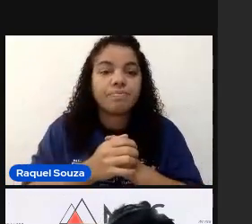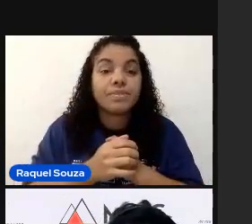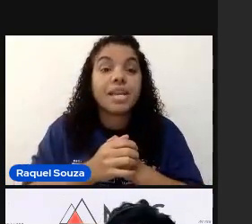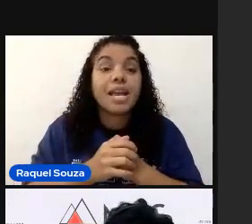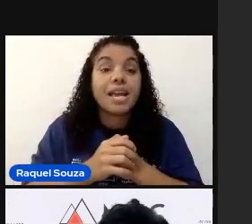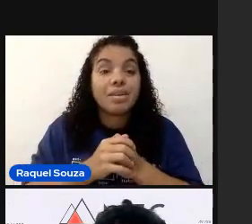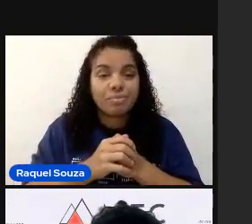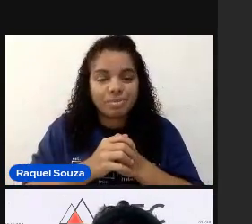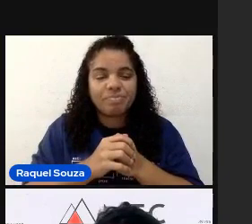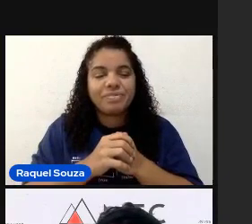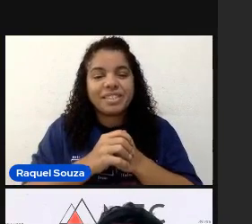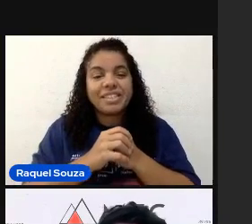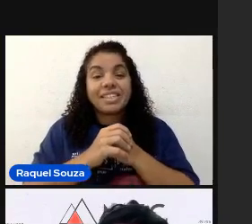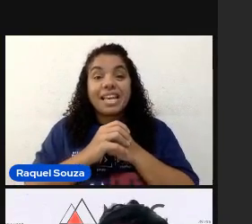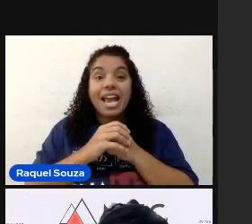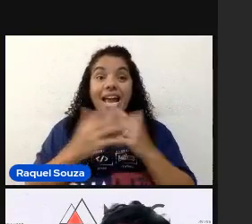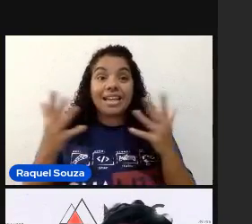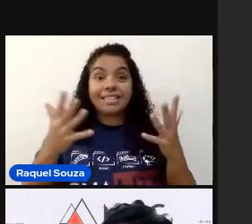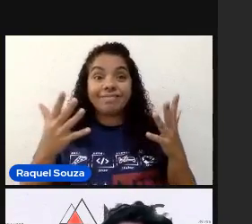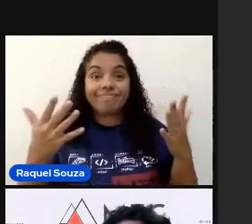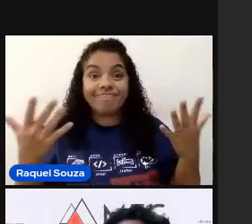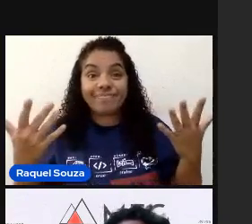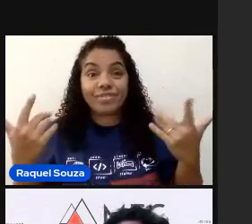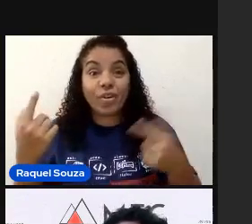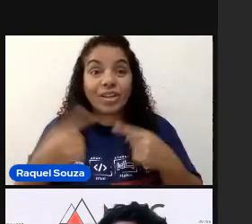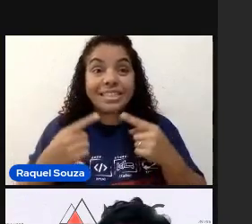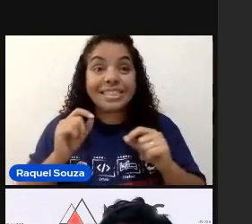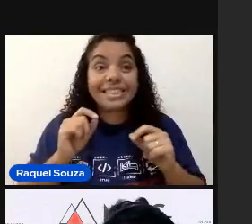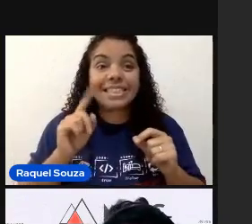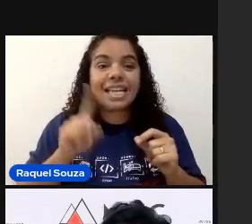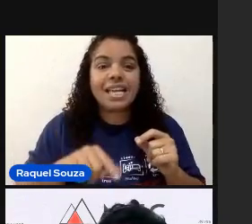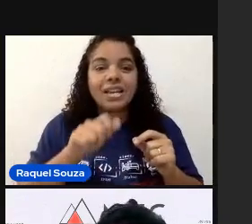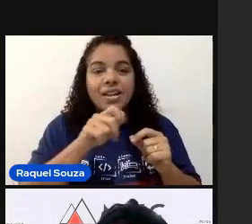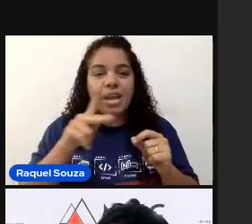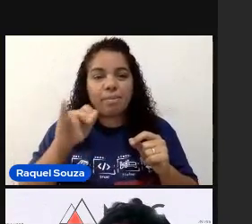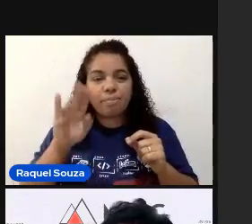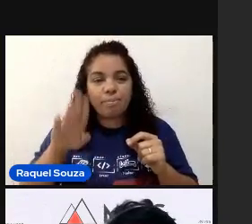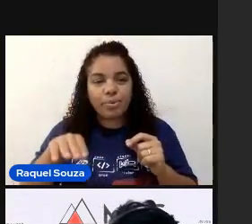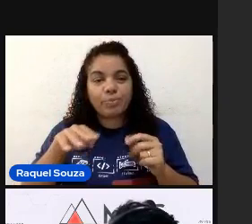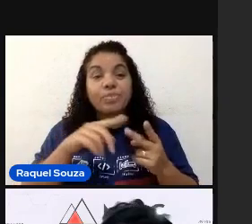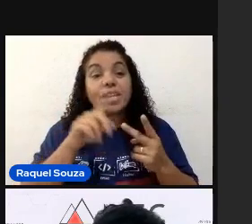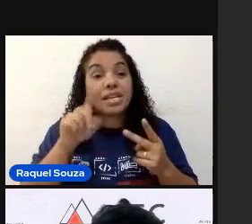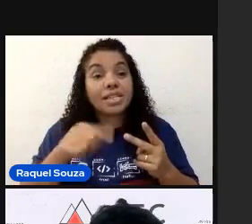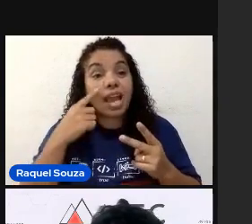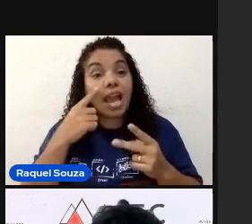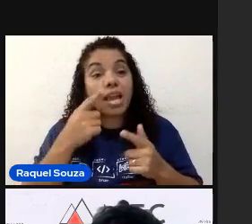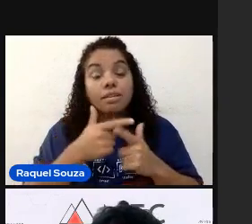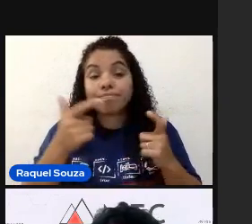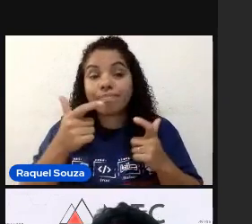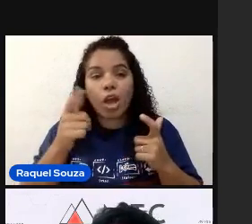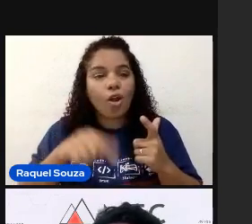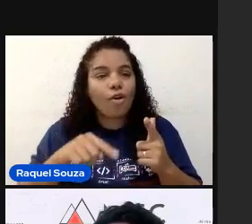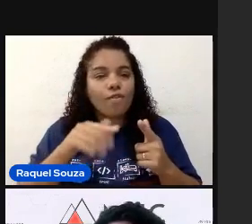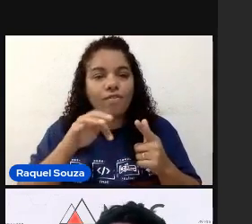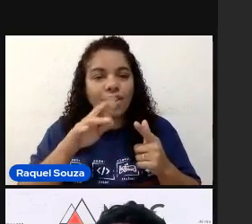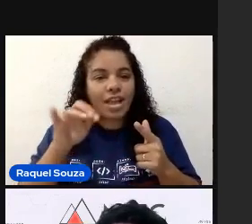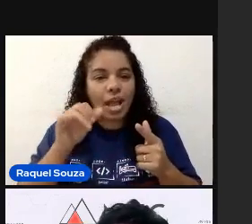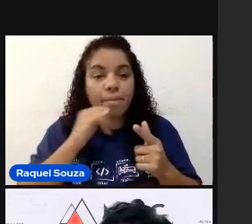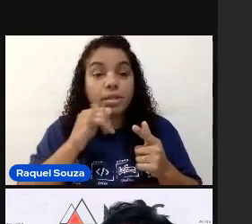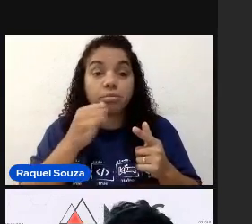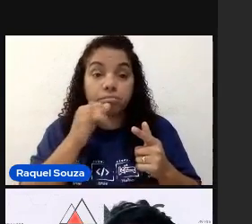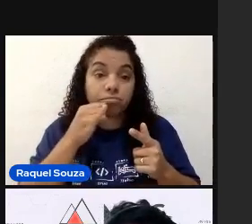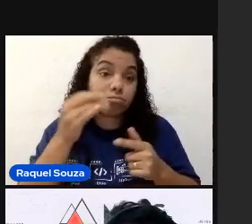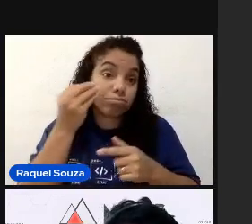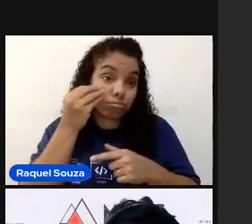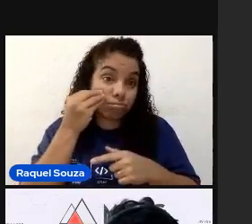E o embate, no final das contas, é sobre o Appium. Que é uma das maiores ferramentas para automação de